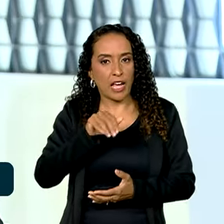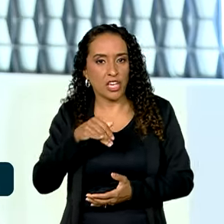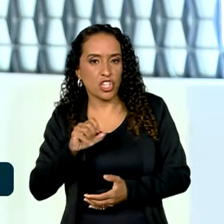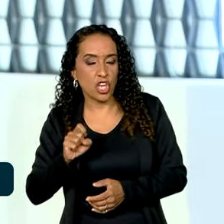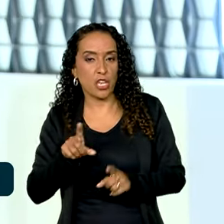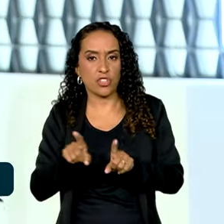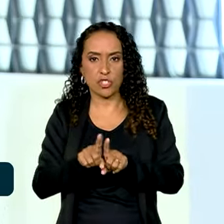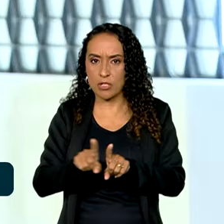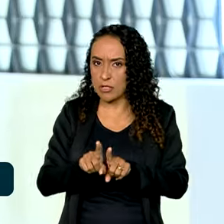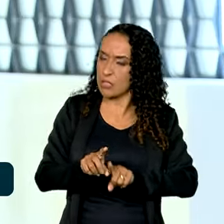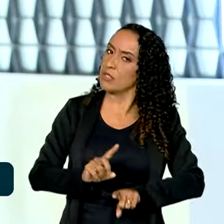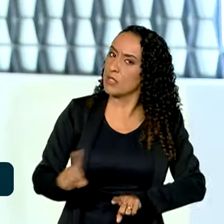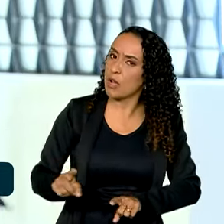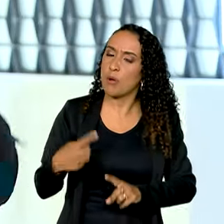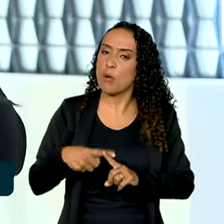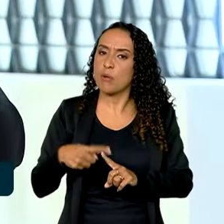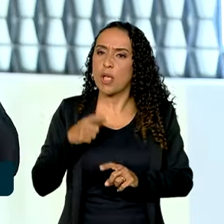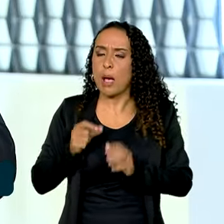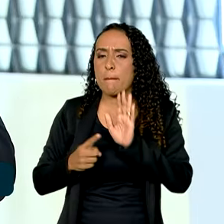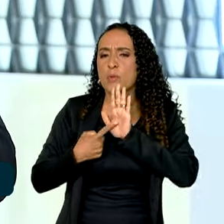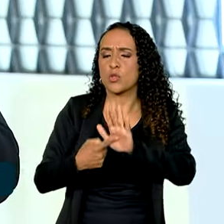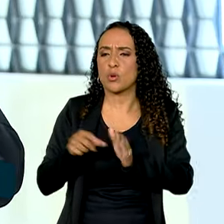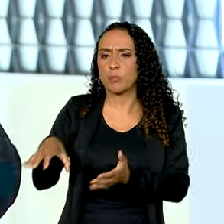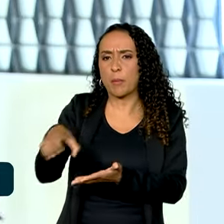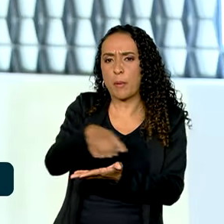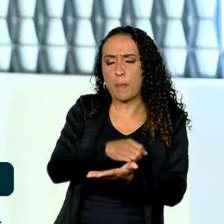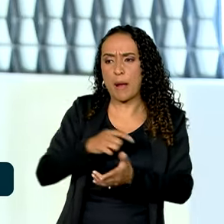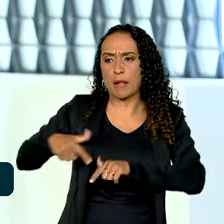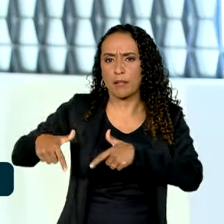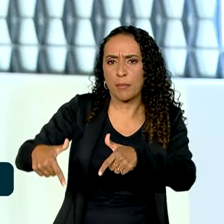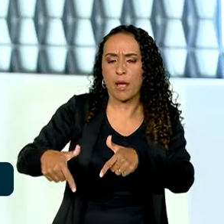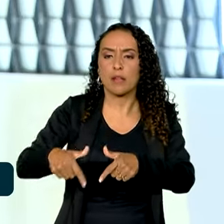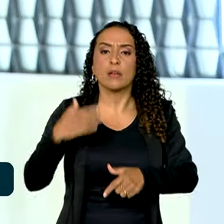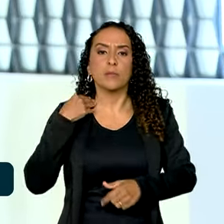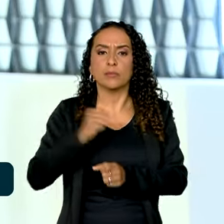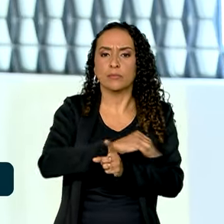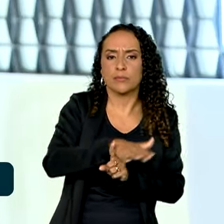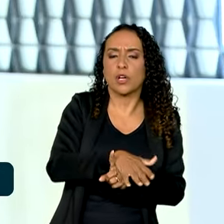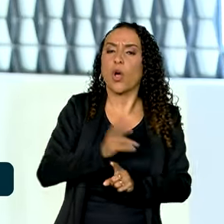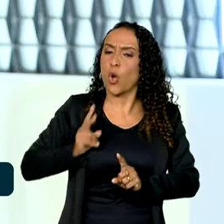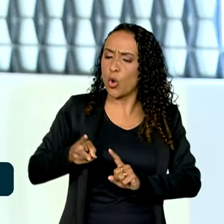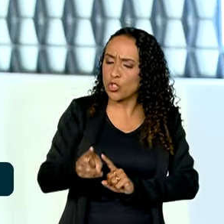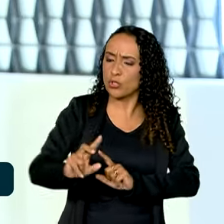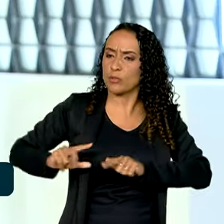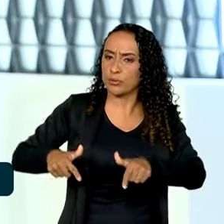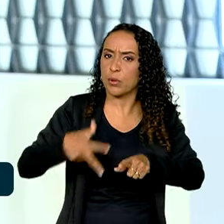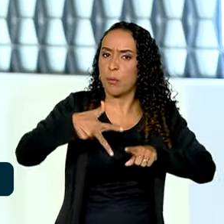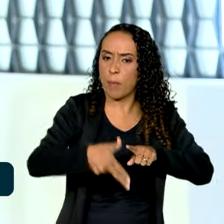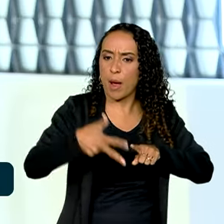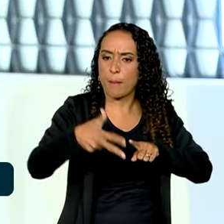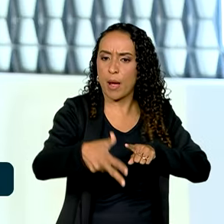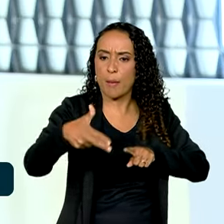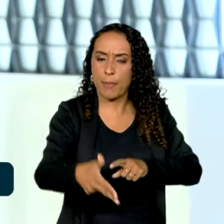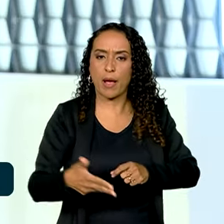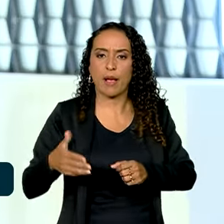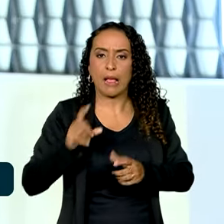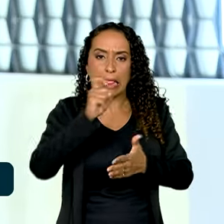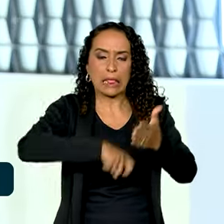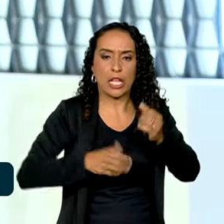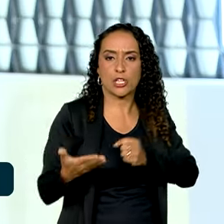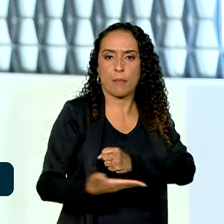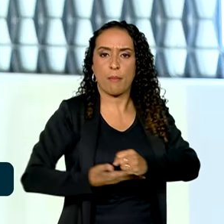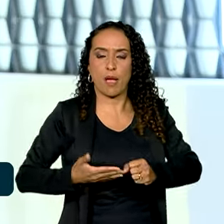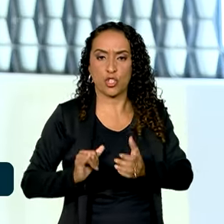130 mil postos de trabalho, e que o Banco Central continue, então, mantendo esse ritmo de corte na taxa básica de juros.